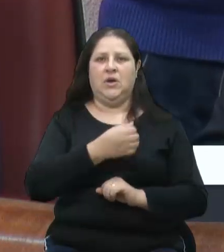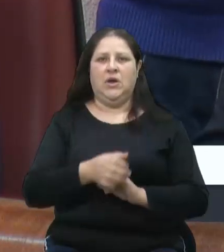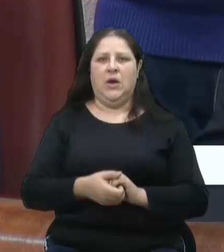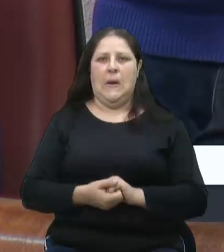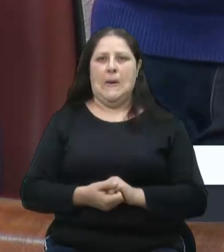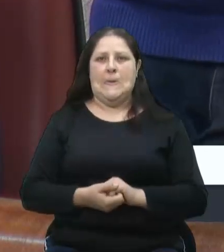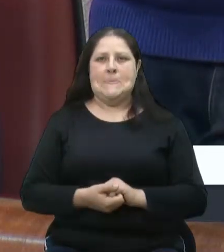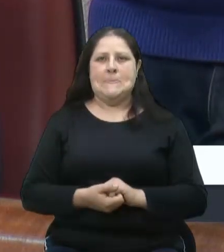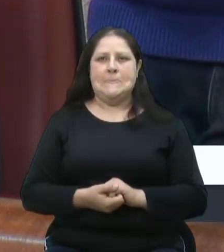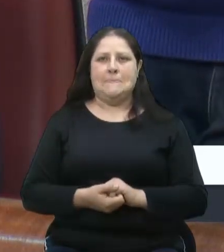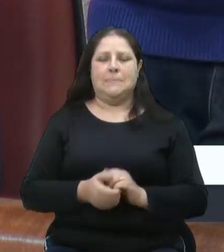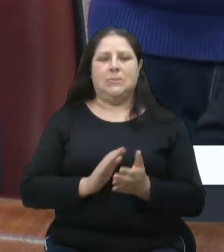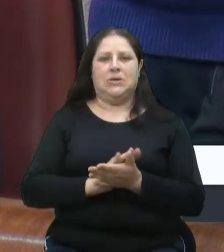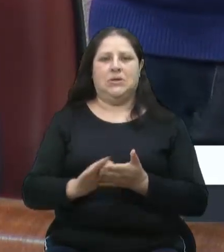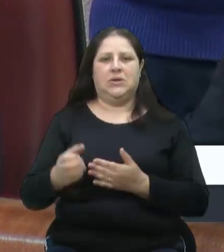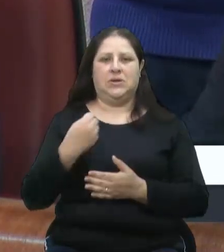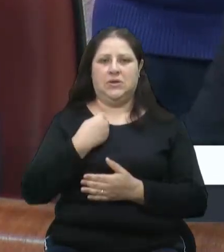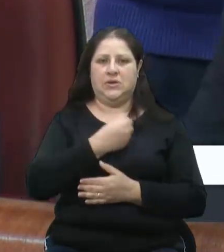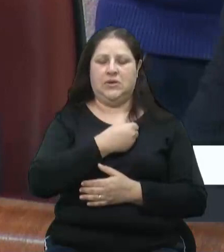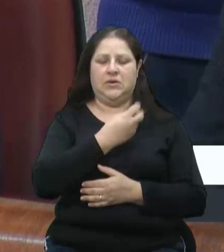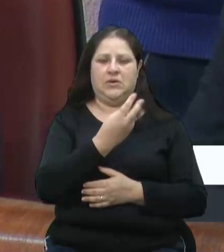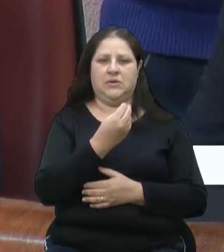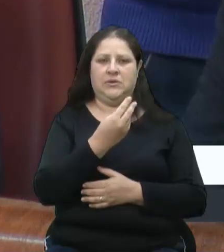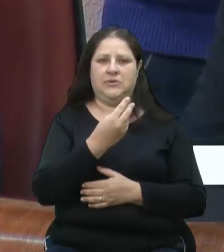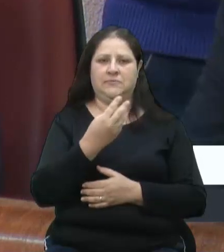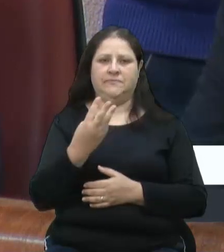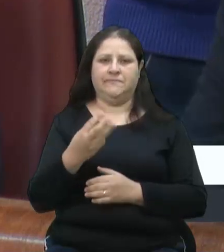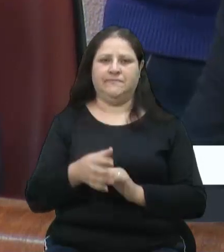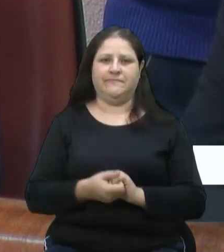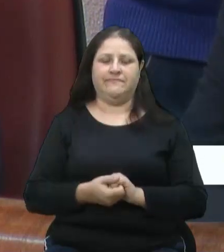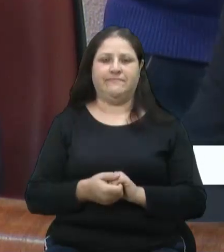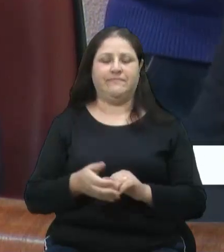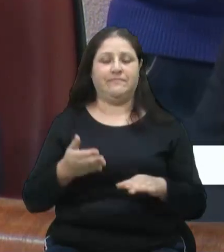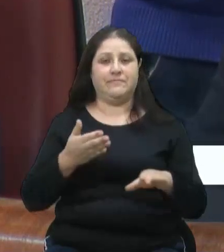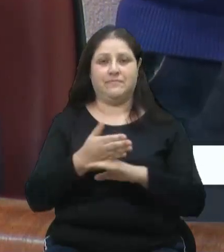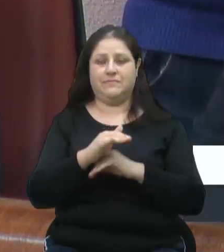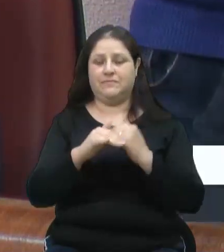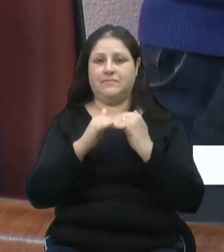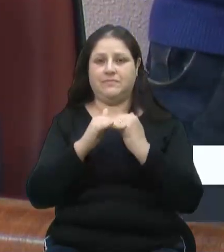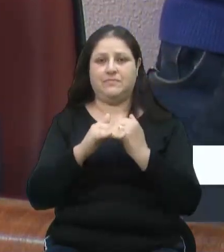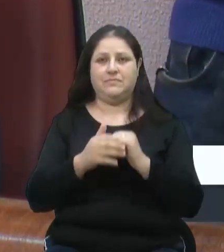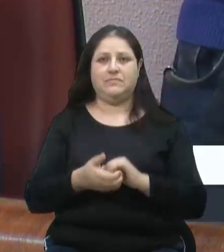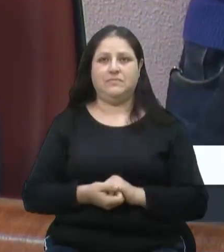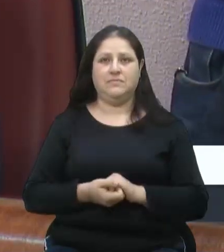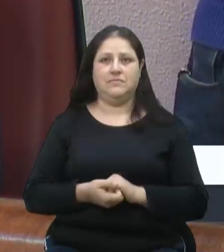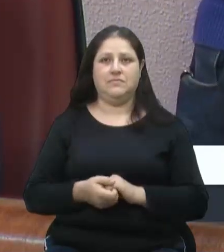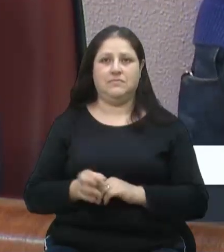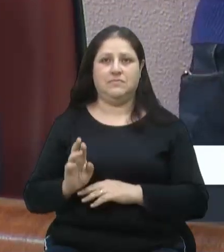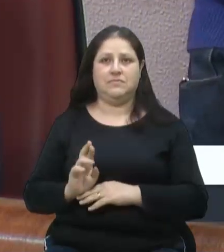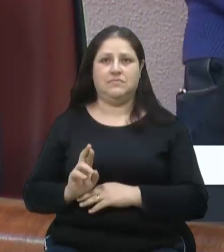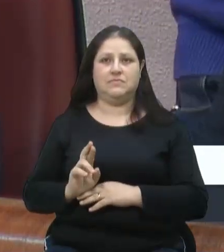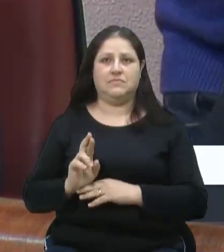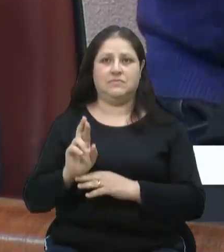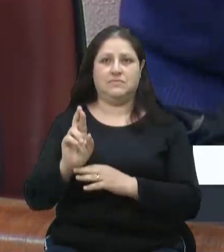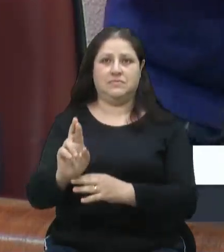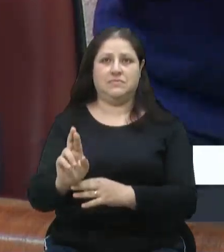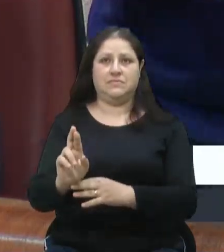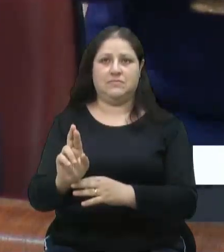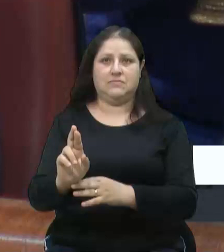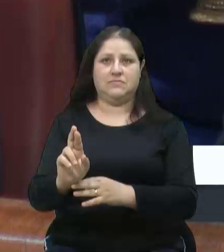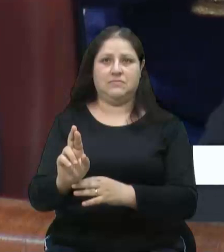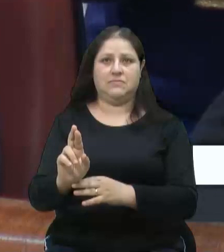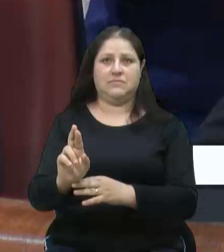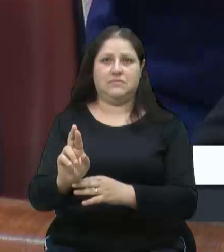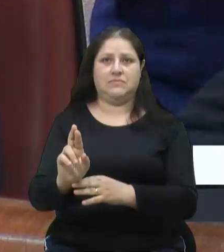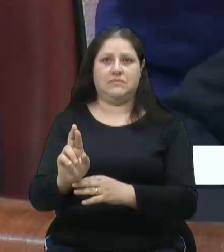aliás, sem número, 2023, foi aprovado por unanimidade com ausência em